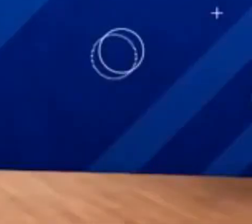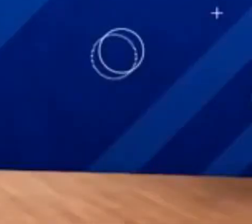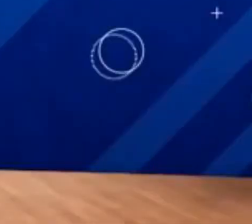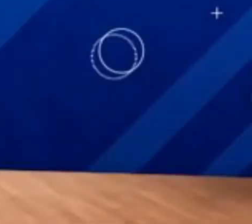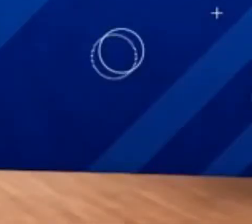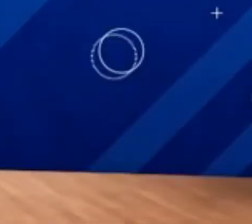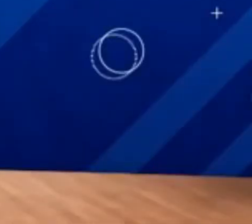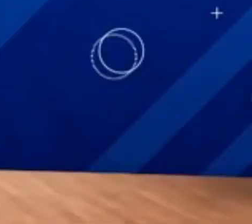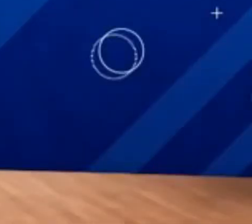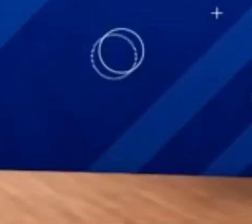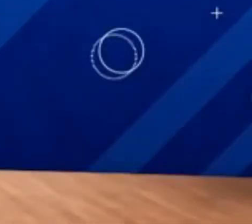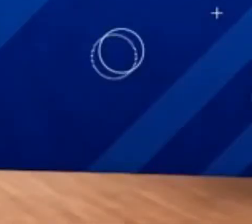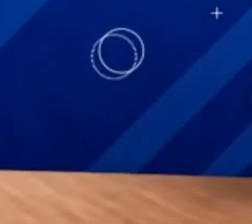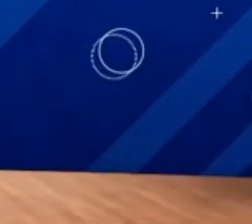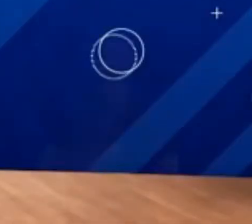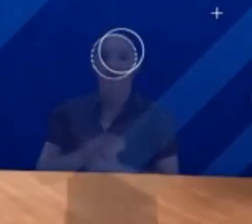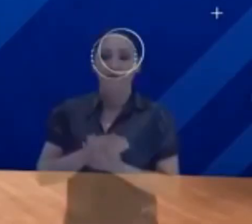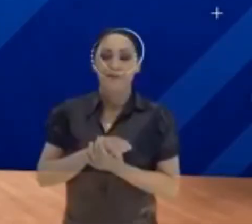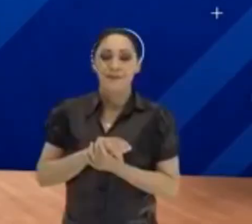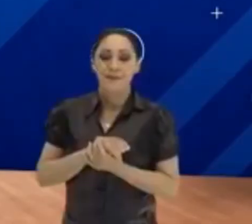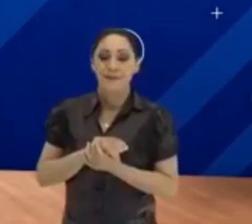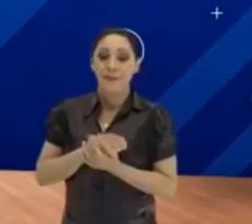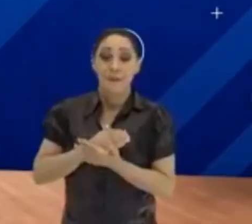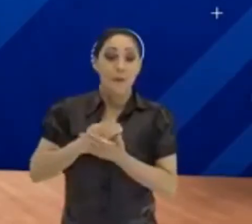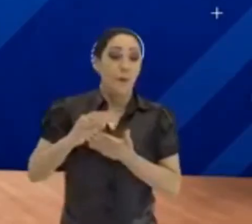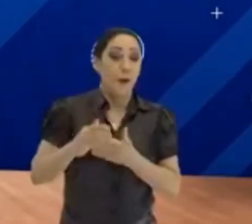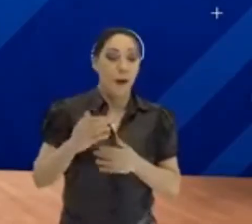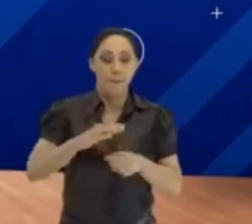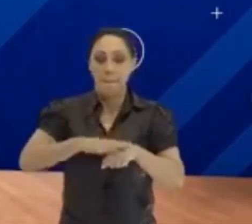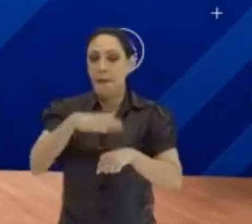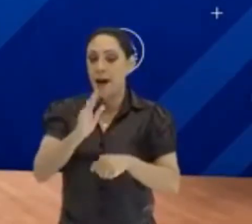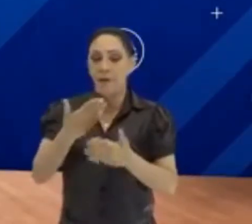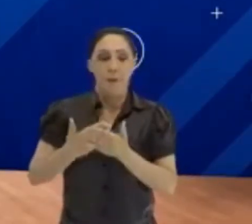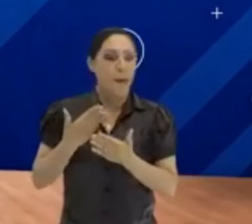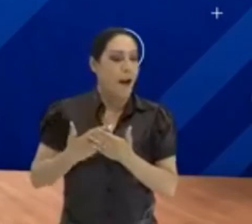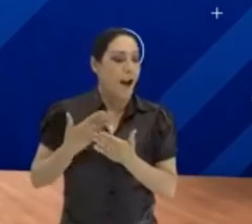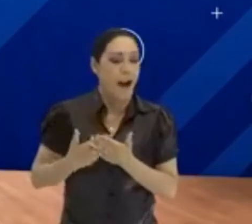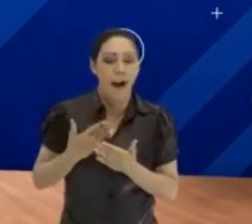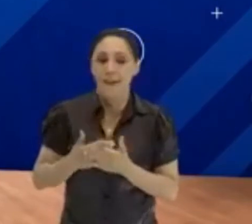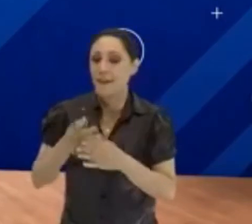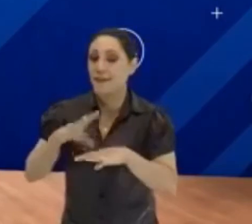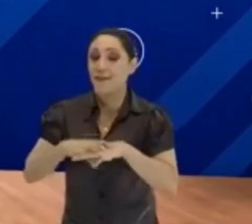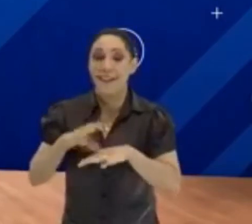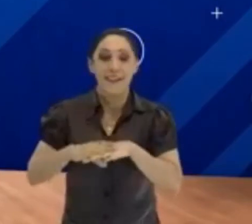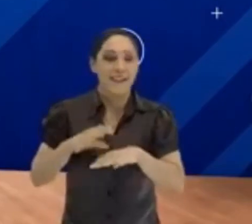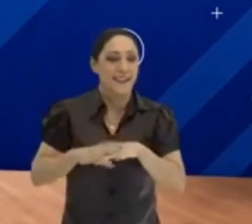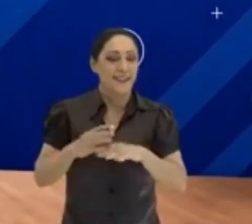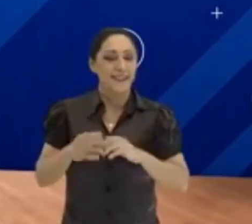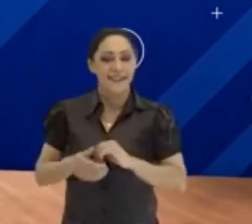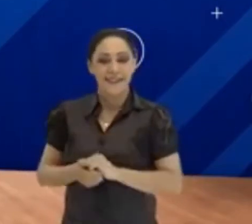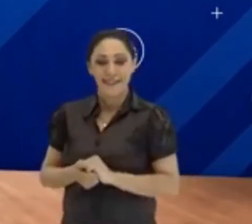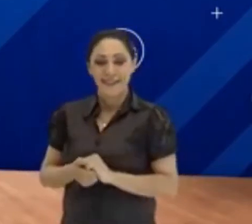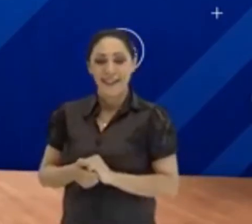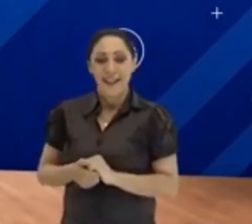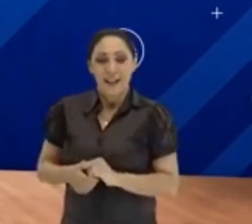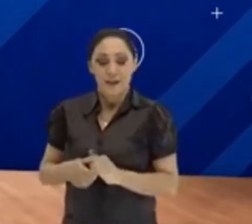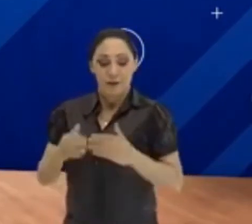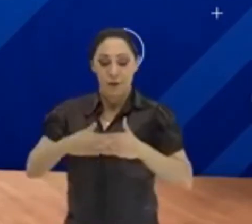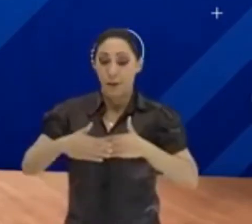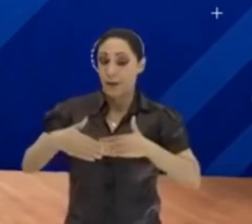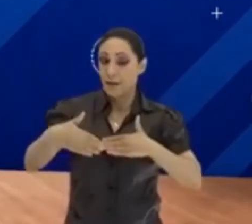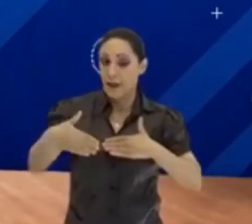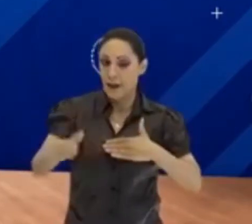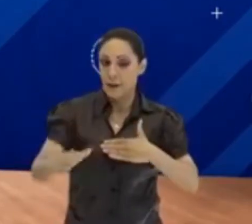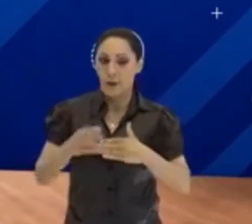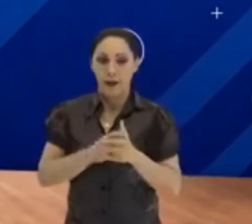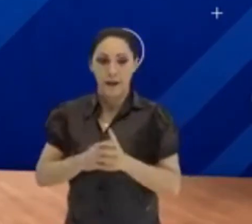Valendo! Então estamos aqui para mais uma aula, uma aula de matemática, onde nós tivemos uma sequência aí de